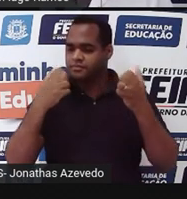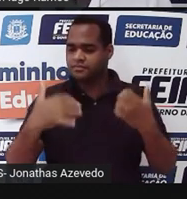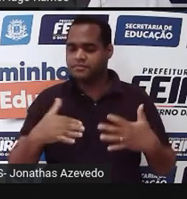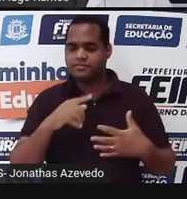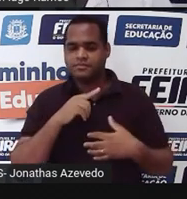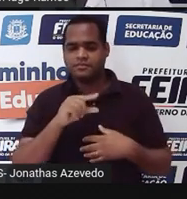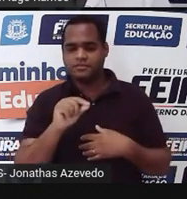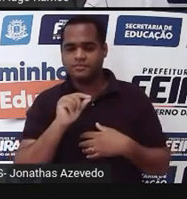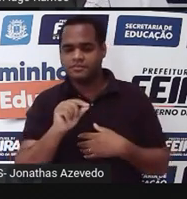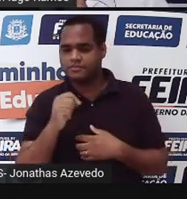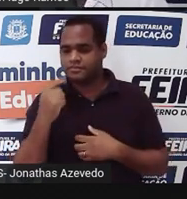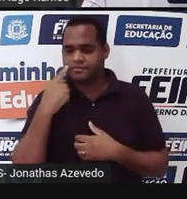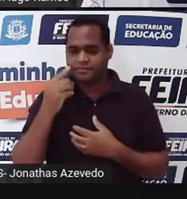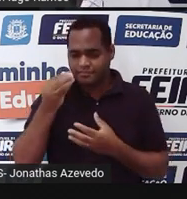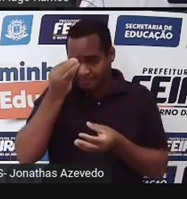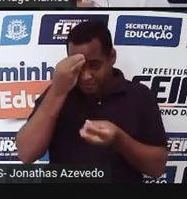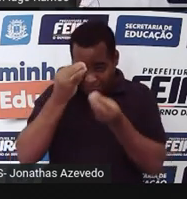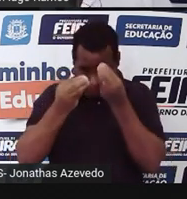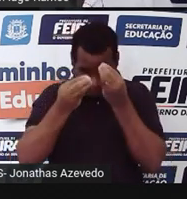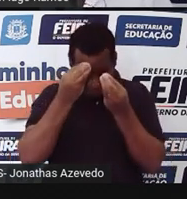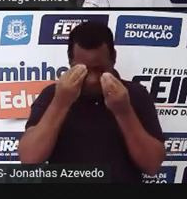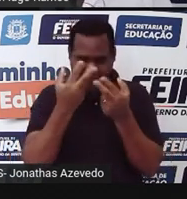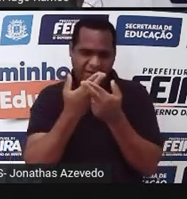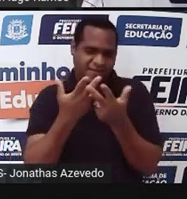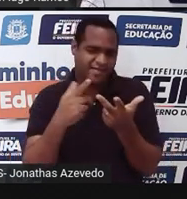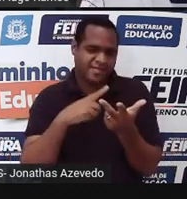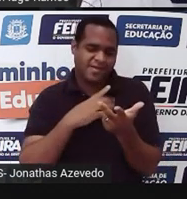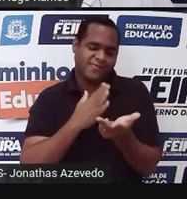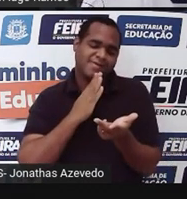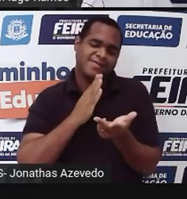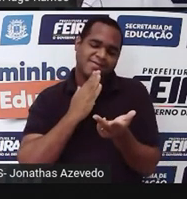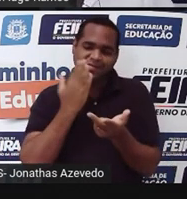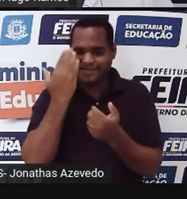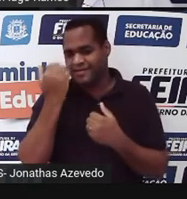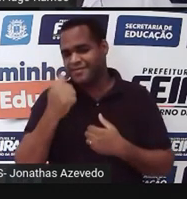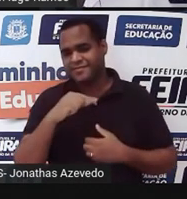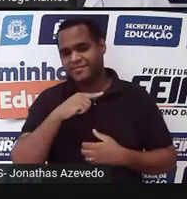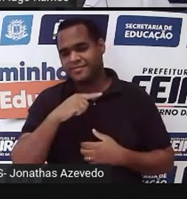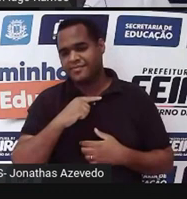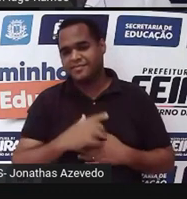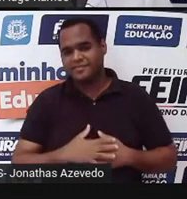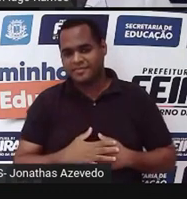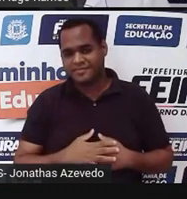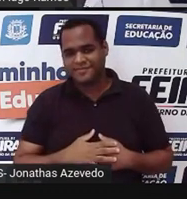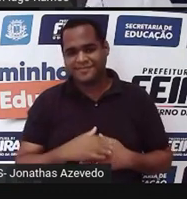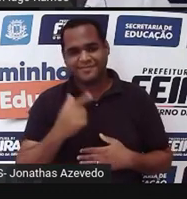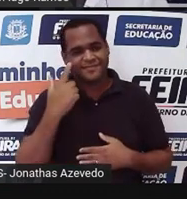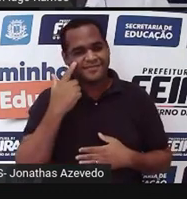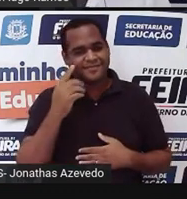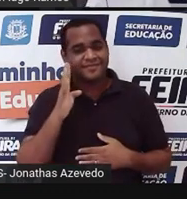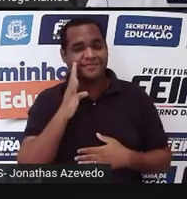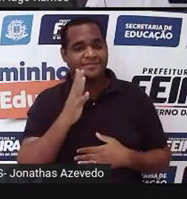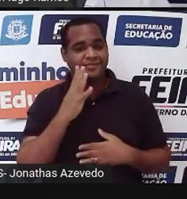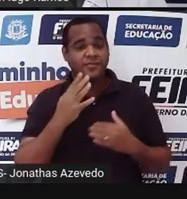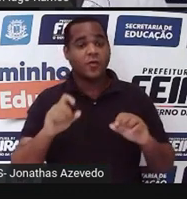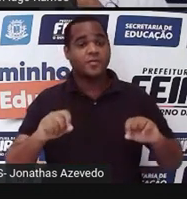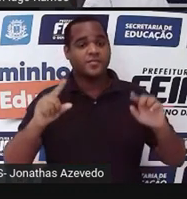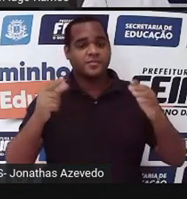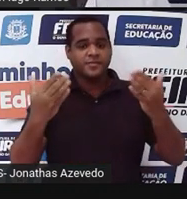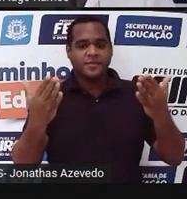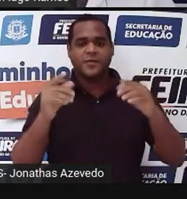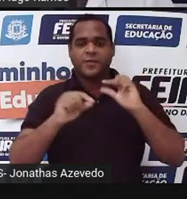nossa memória coisas das quais a gente já conhece. Tudo bem? Então se liga aí. Olha só que bacana nessa tela.